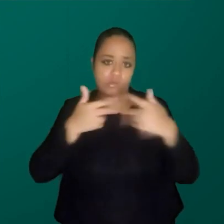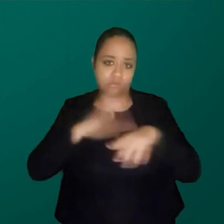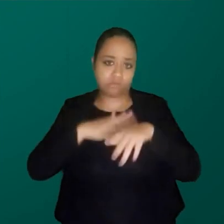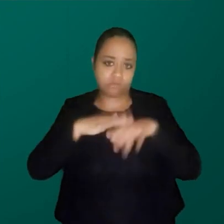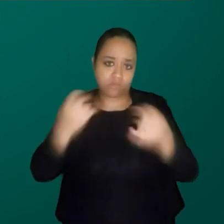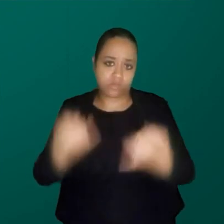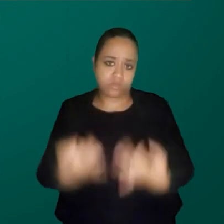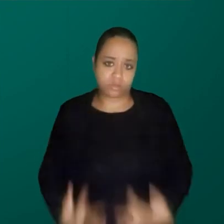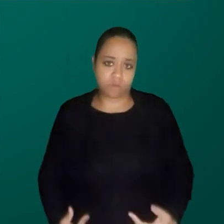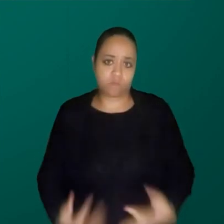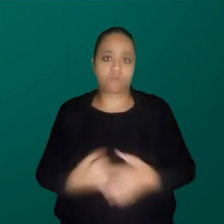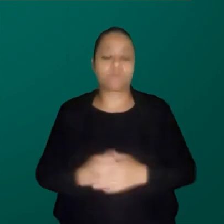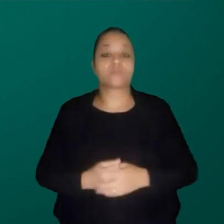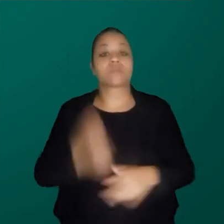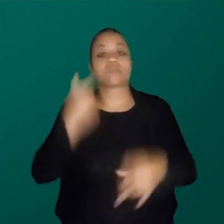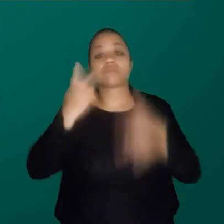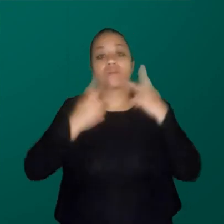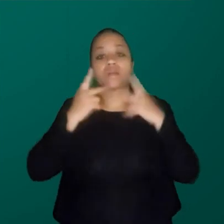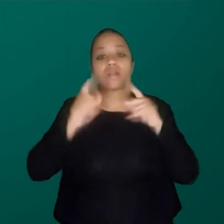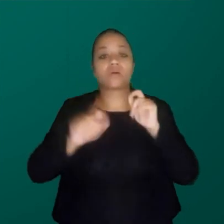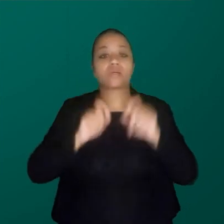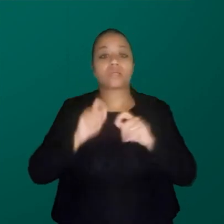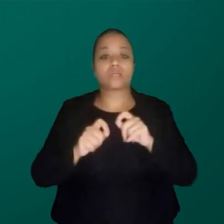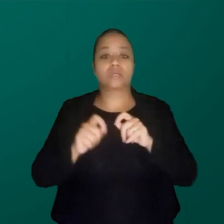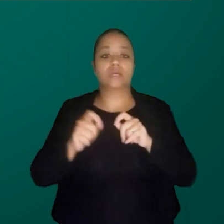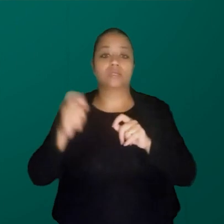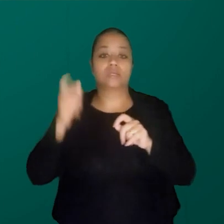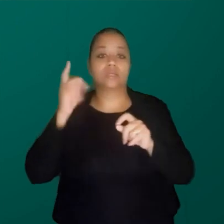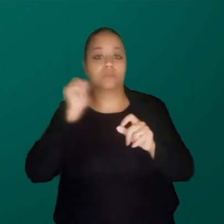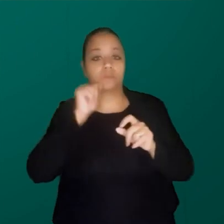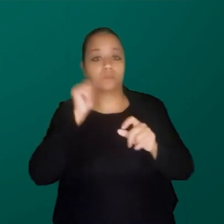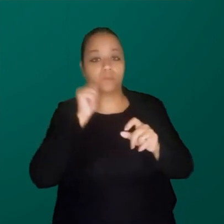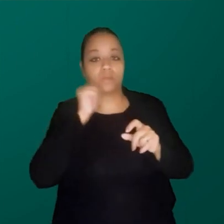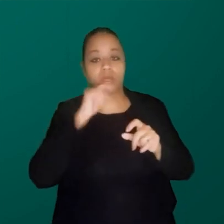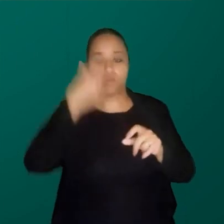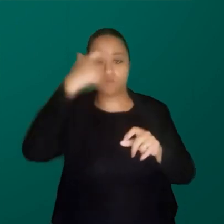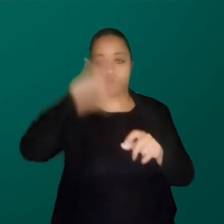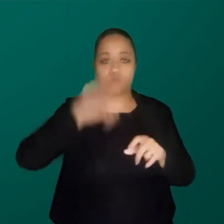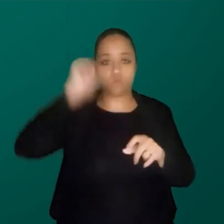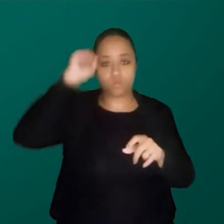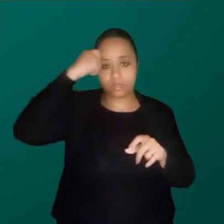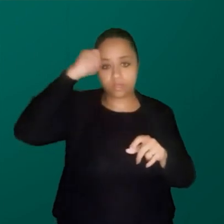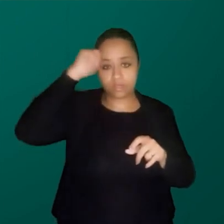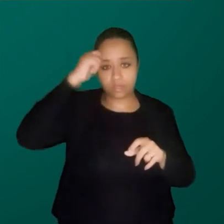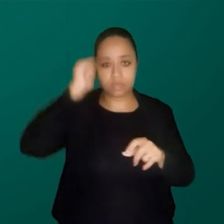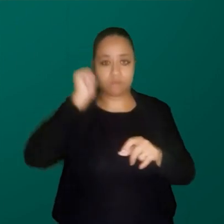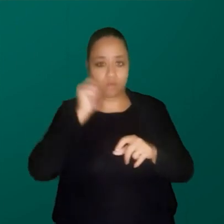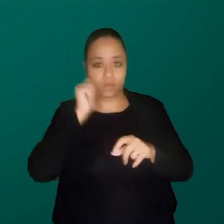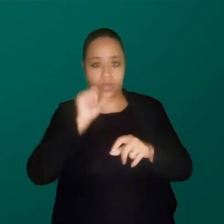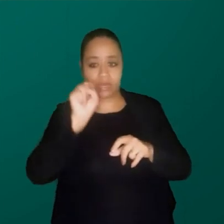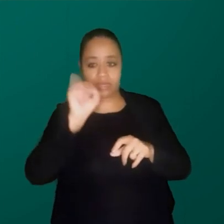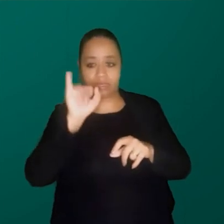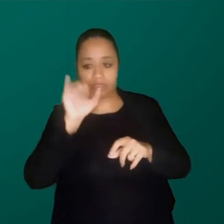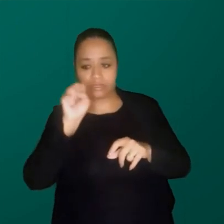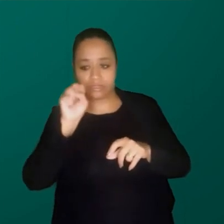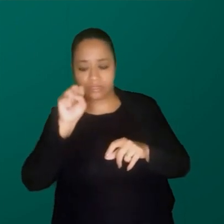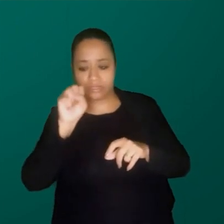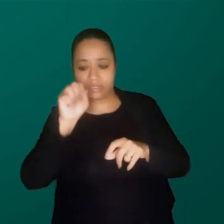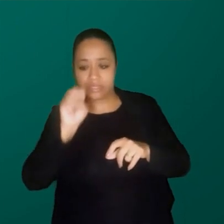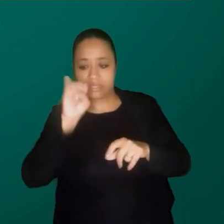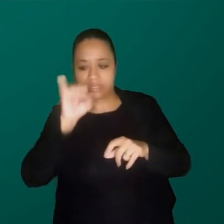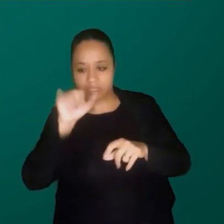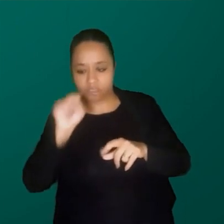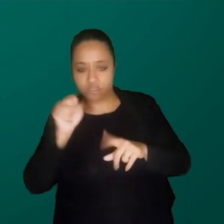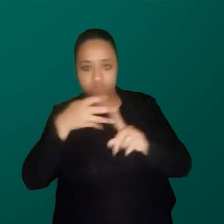aí, quando eu falo e me nomeio enquanto essa mulher negra, cis, eu